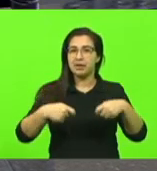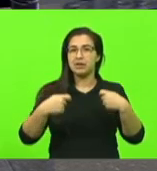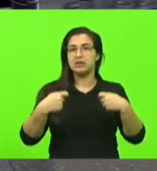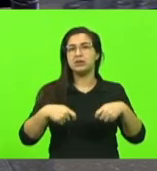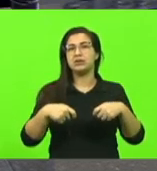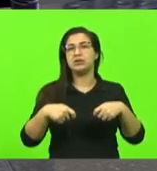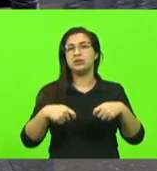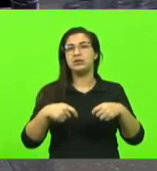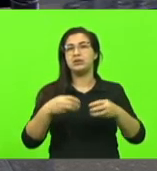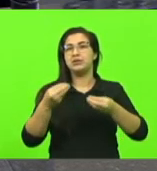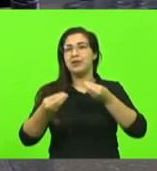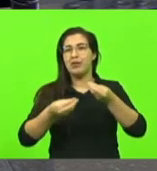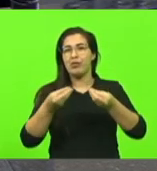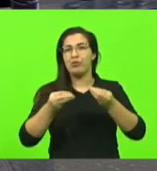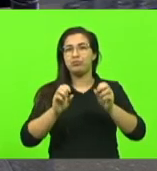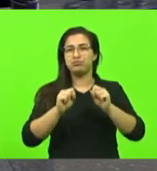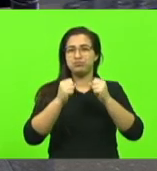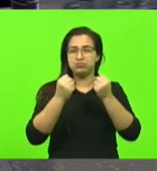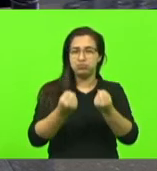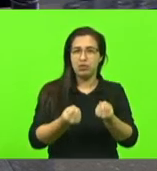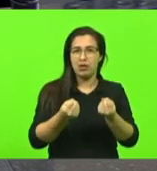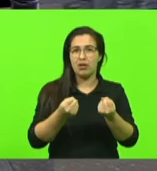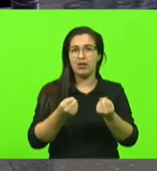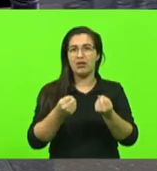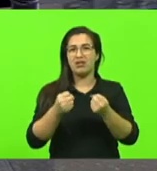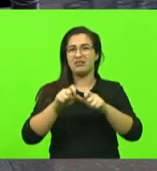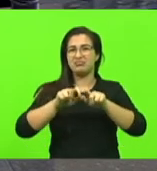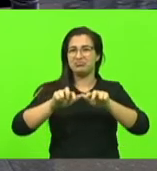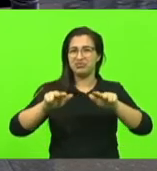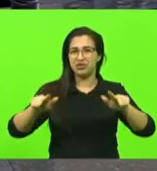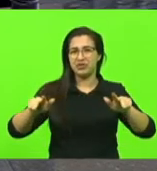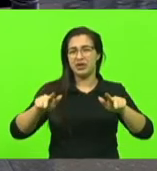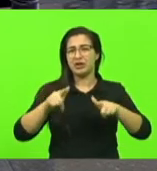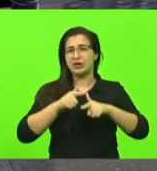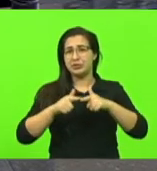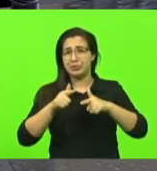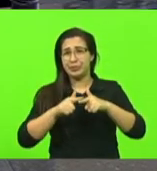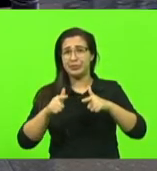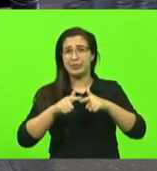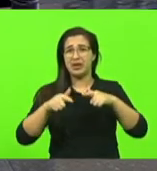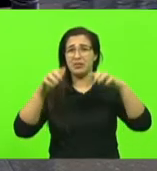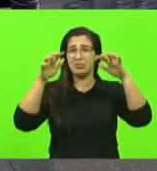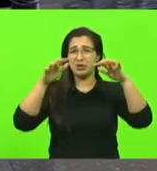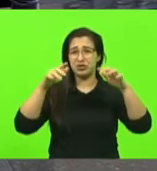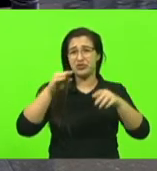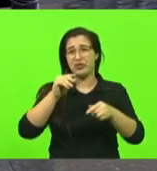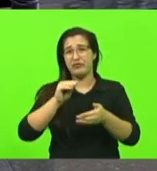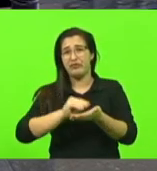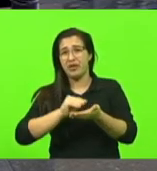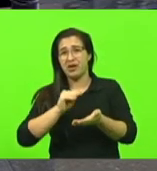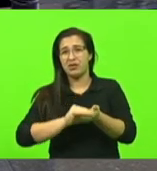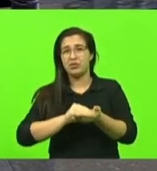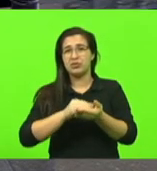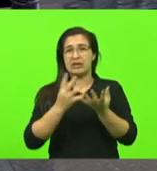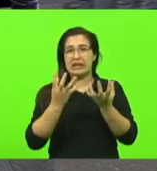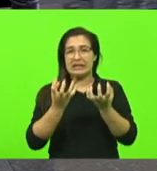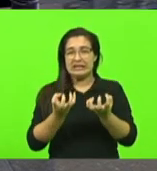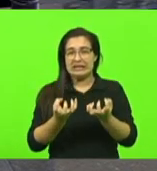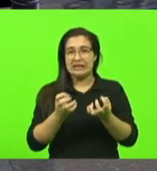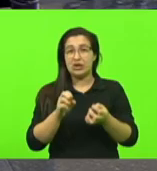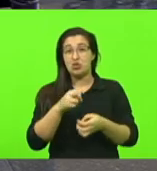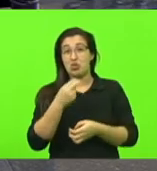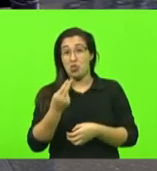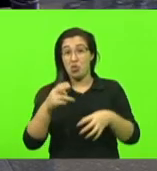ele tem que enfrentar o clima e muitas vezes quando ele vai comercializar comercializar o seu produto ele ainda tem que